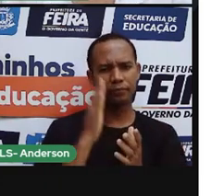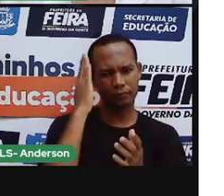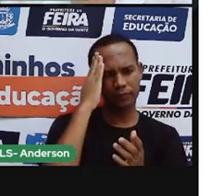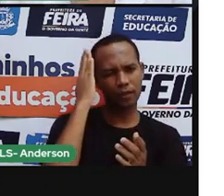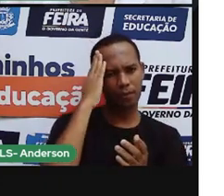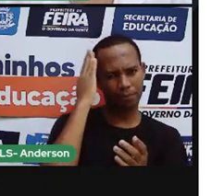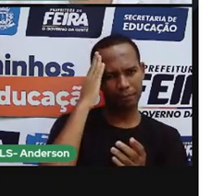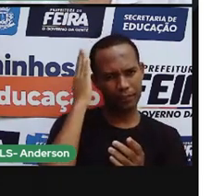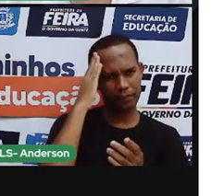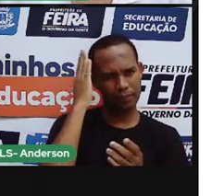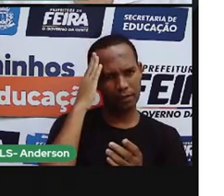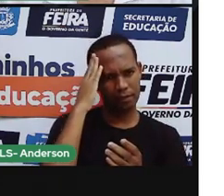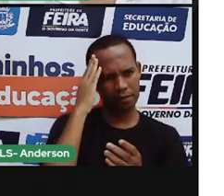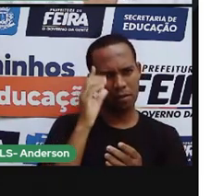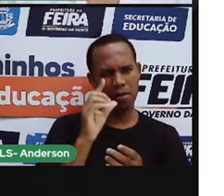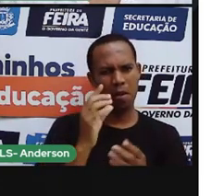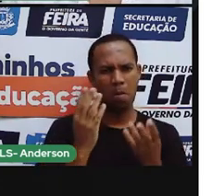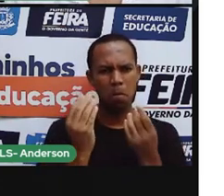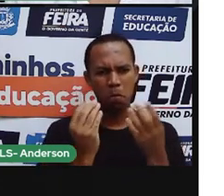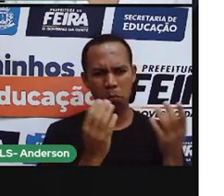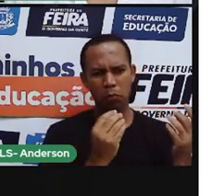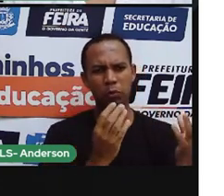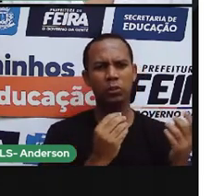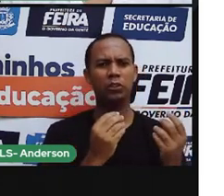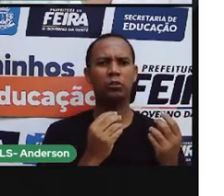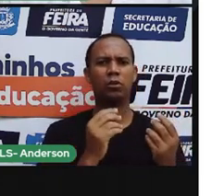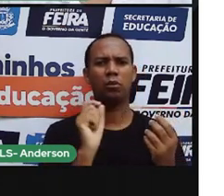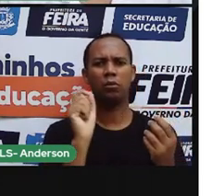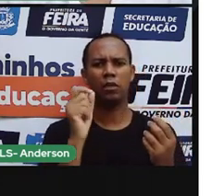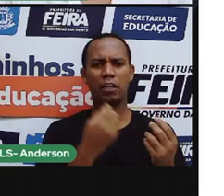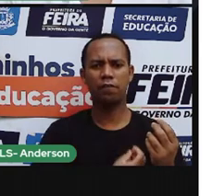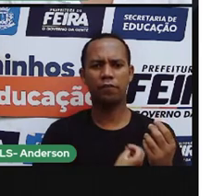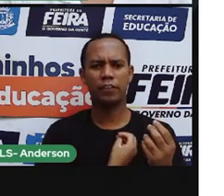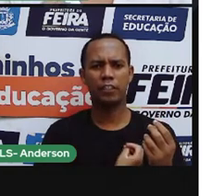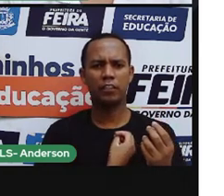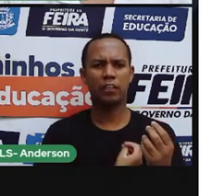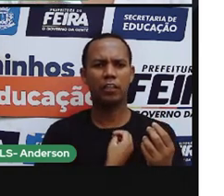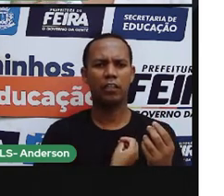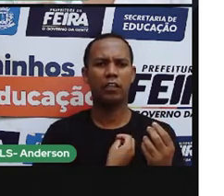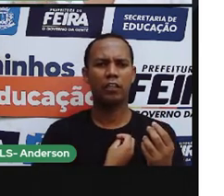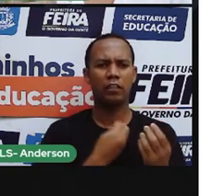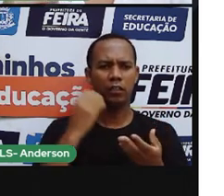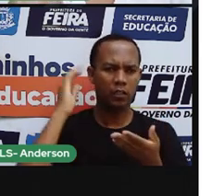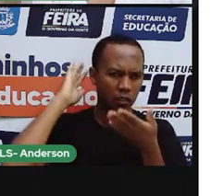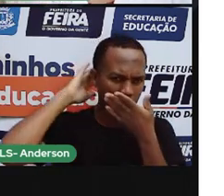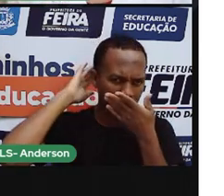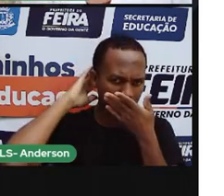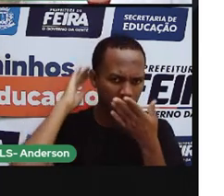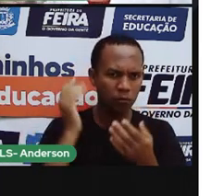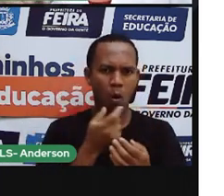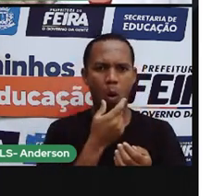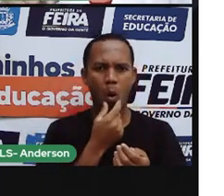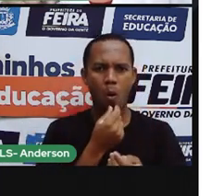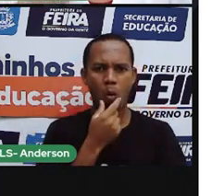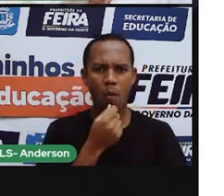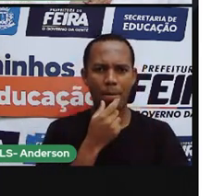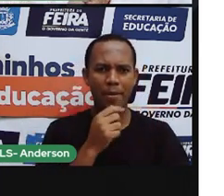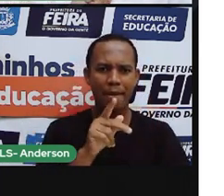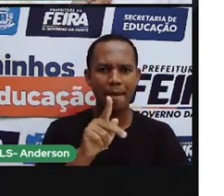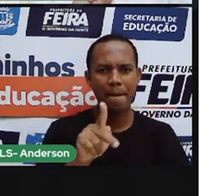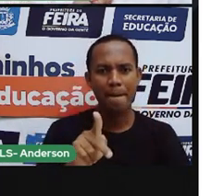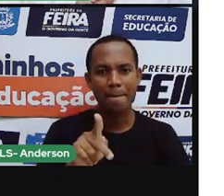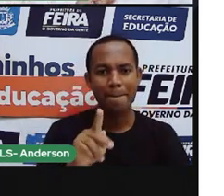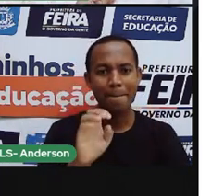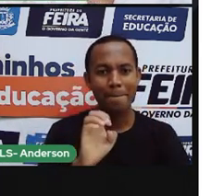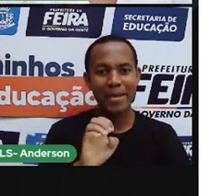indígenas que viviam naquela época, graças, né? Graças à carta de Péron Vaz de Caminha. Esse senhor que está